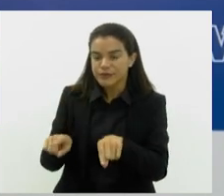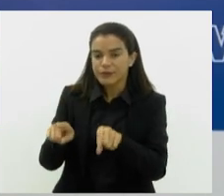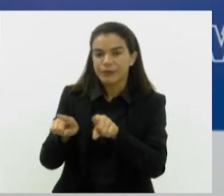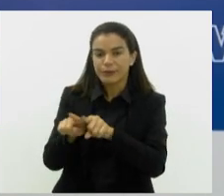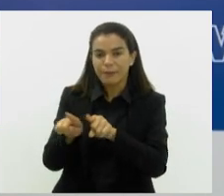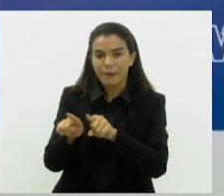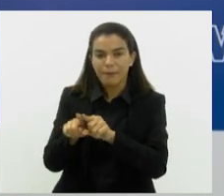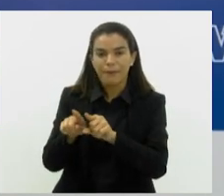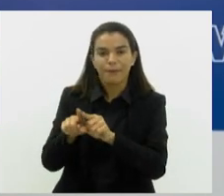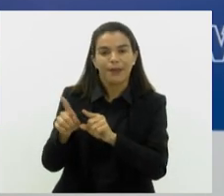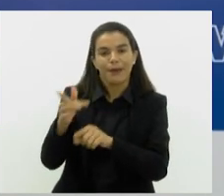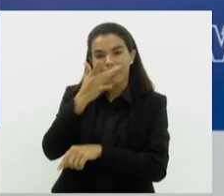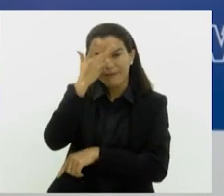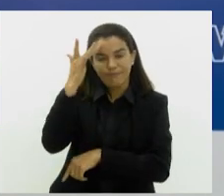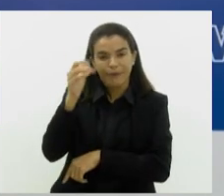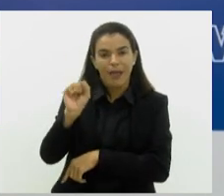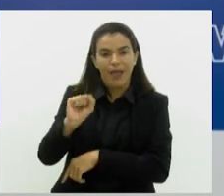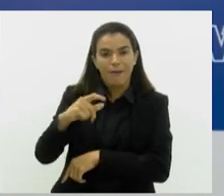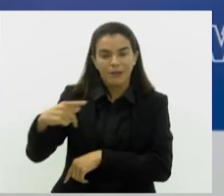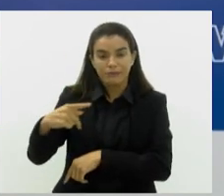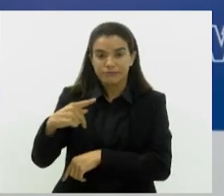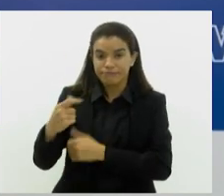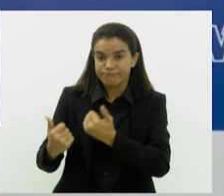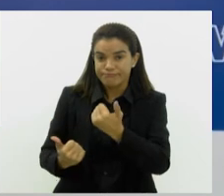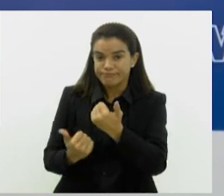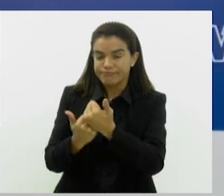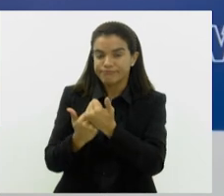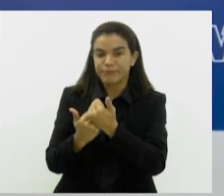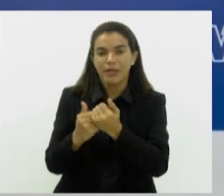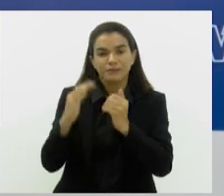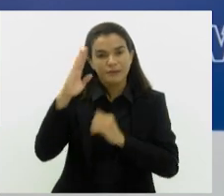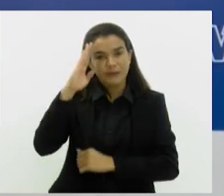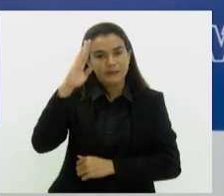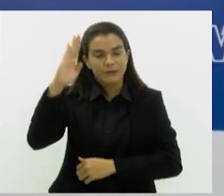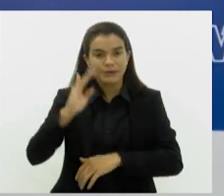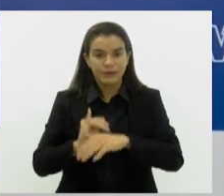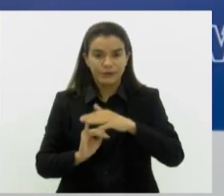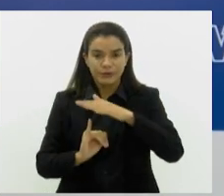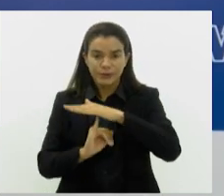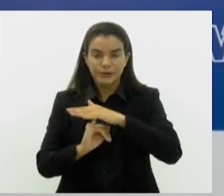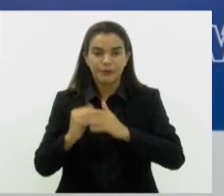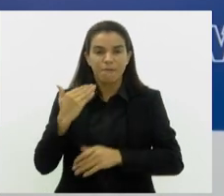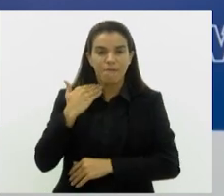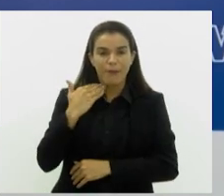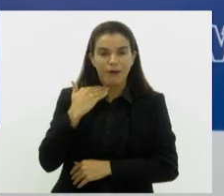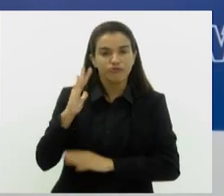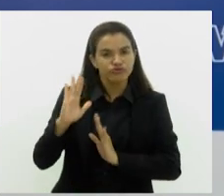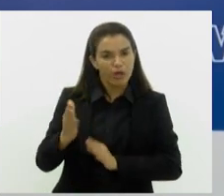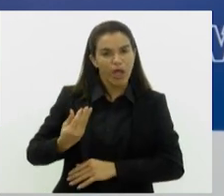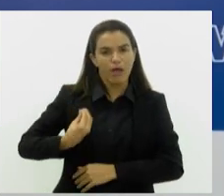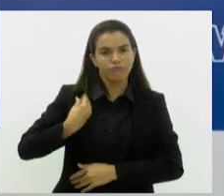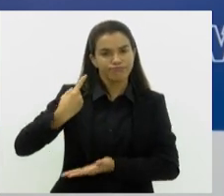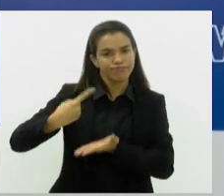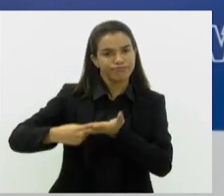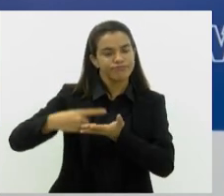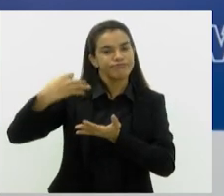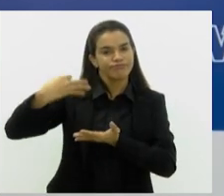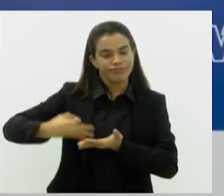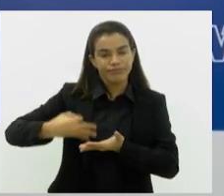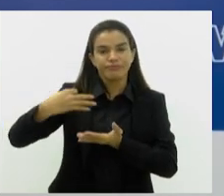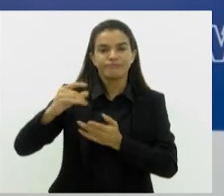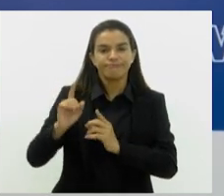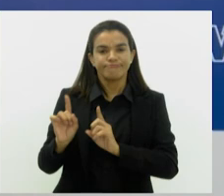orientações e suportes necessários. As principais instituições financeiras já confirmaram a participação e se